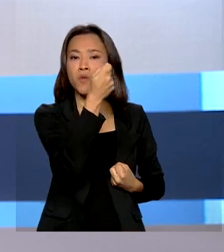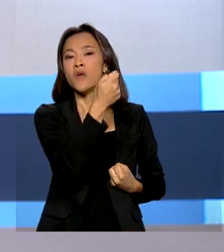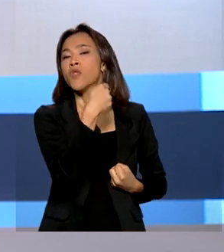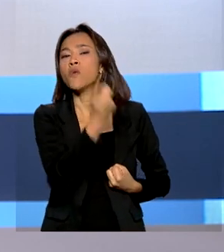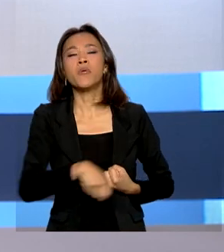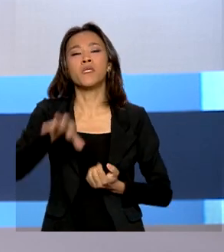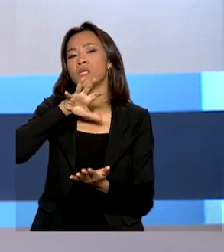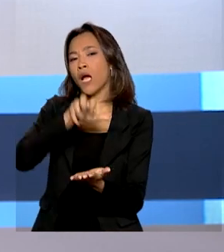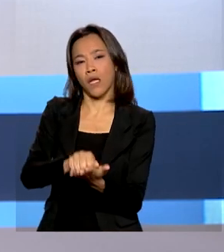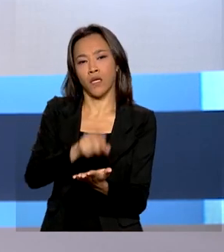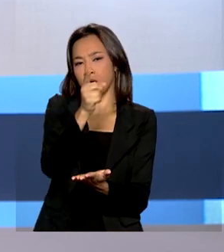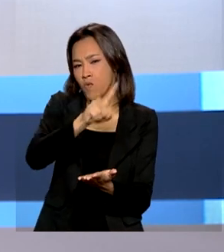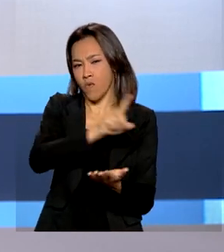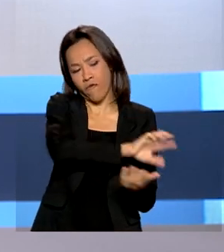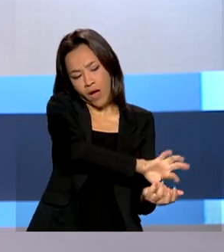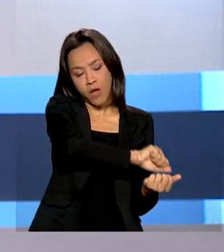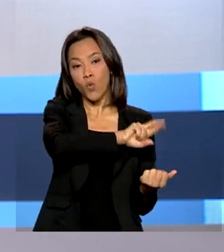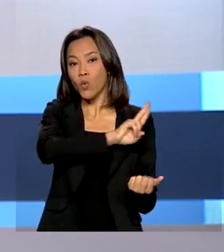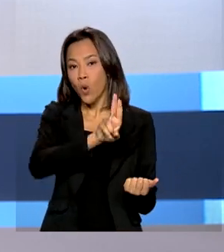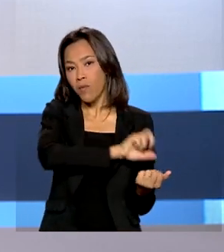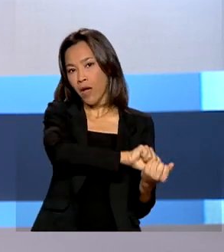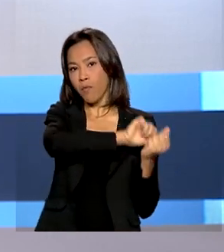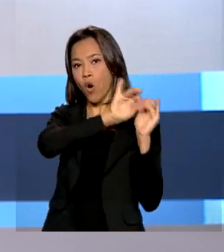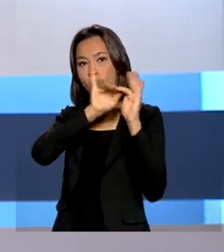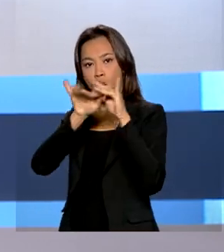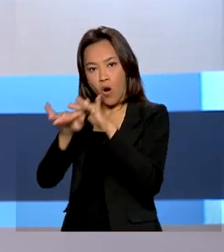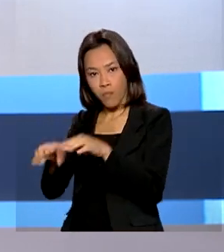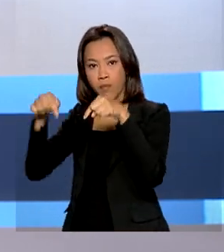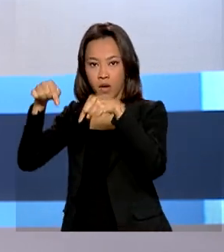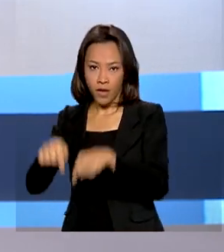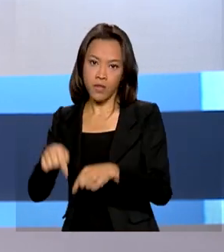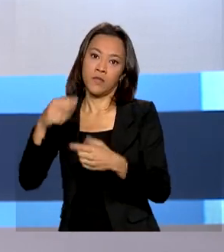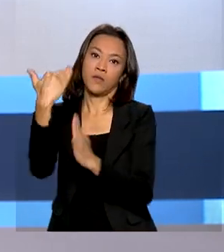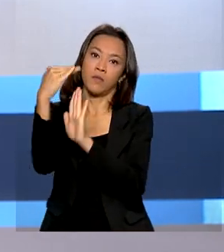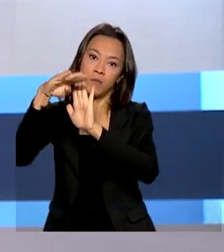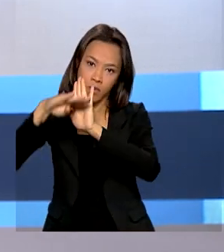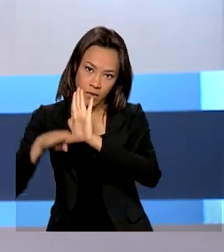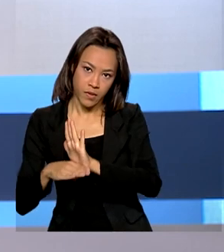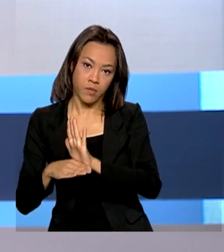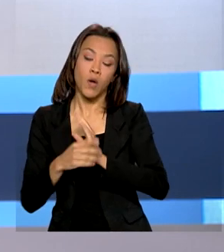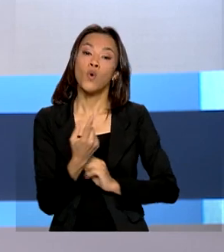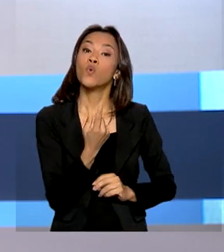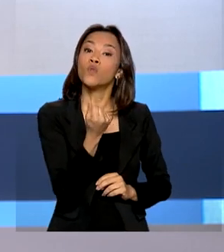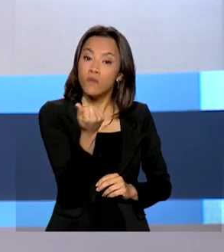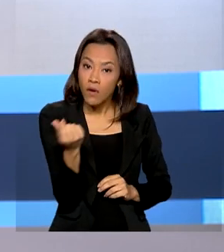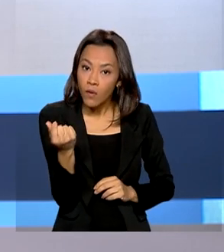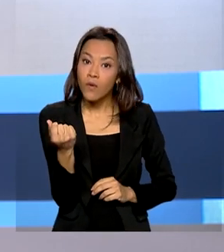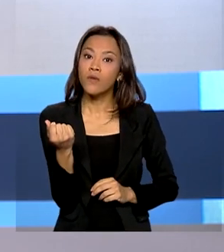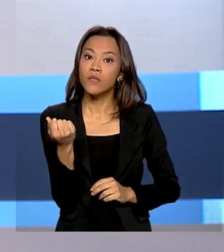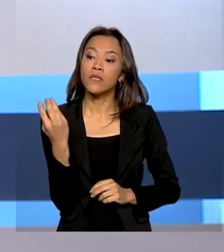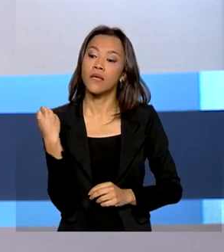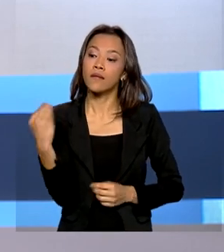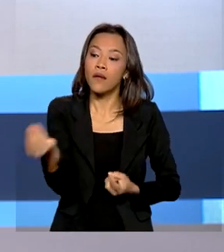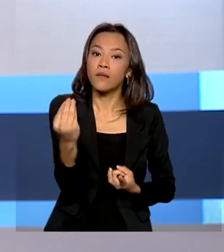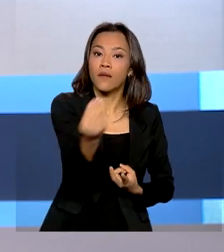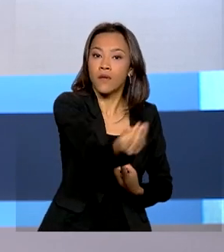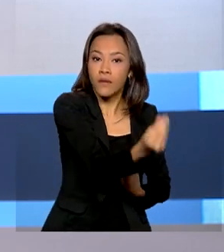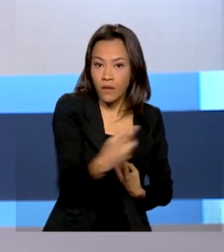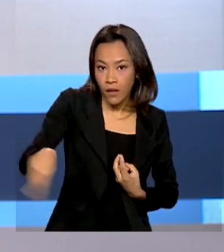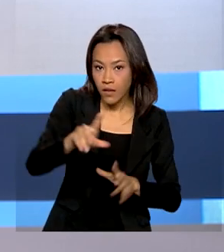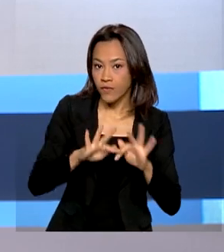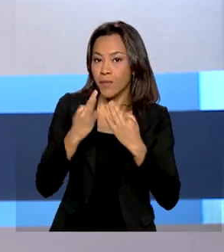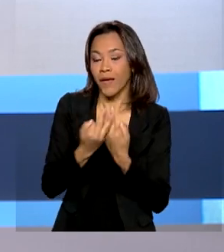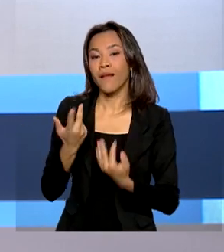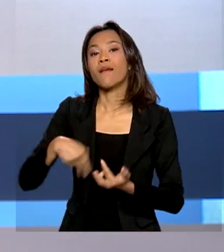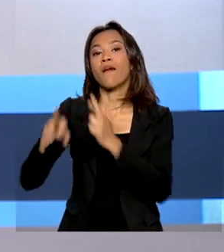necessidade de realizar novo cadastramento. Os valores concedidos às famílias em situação de pobreza são repassados